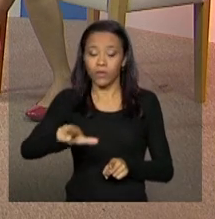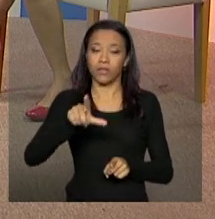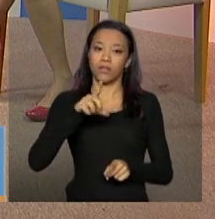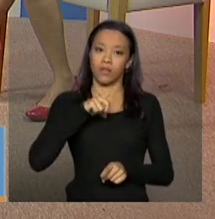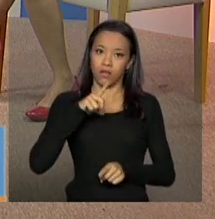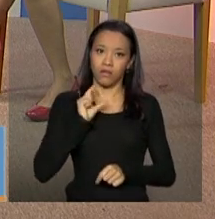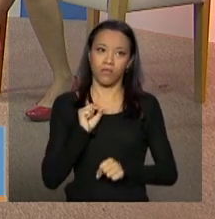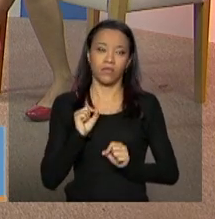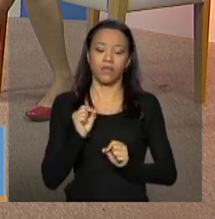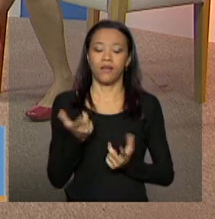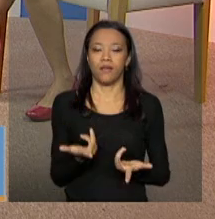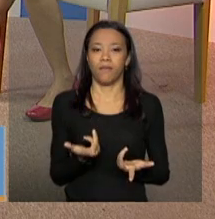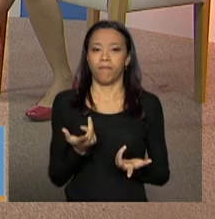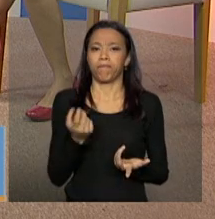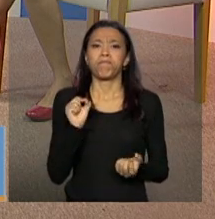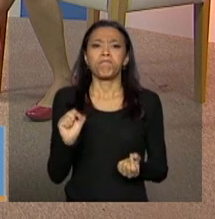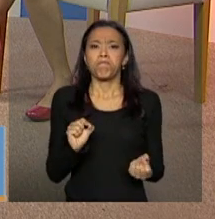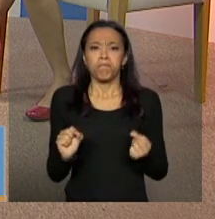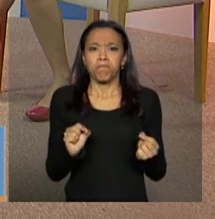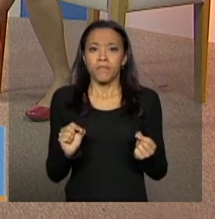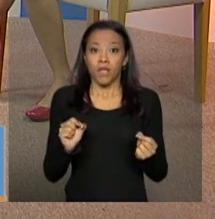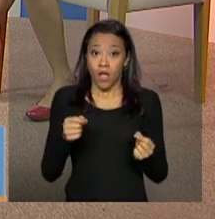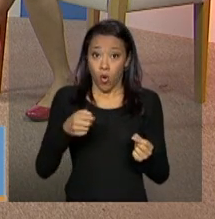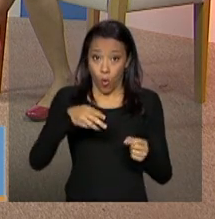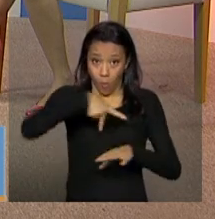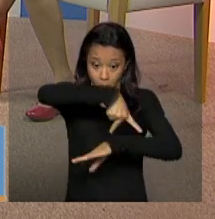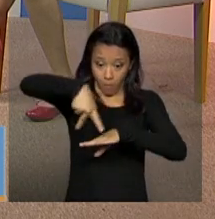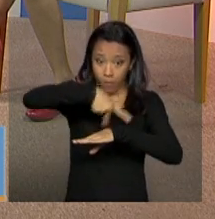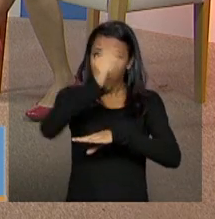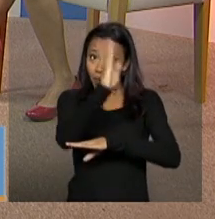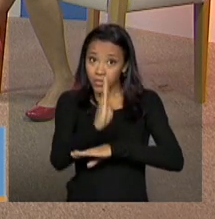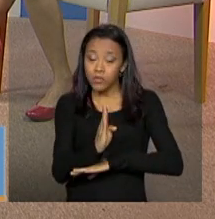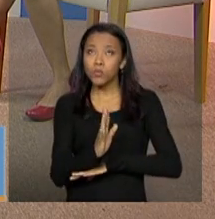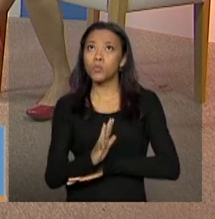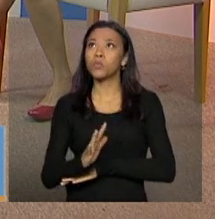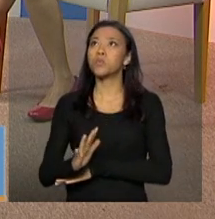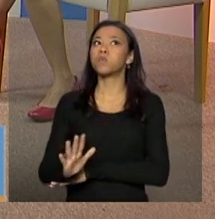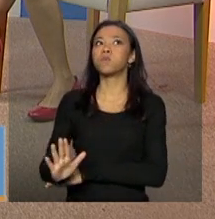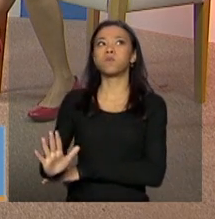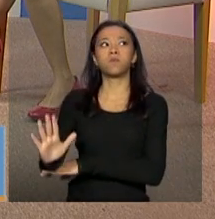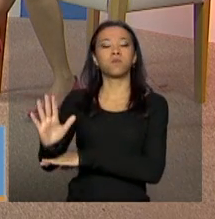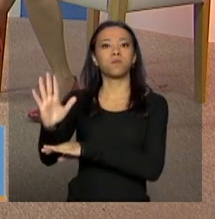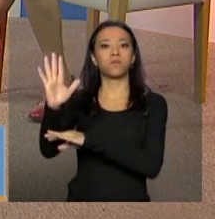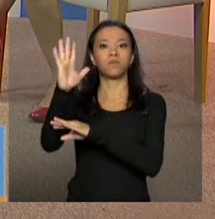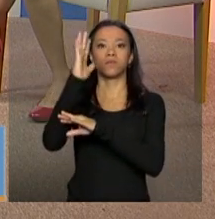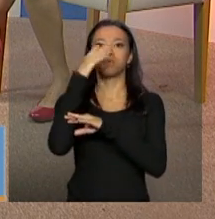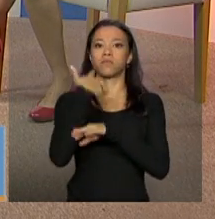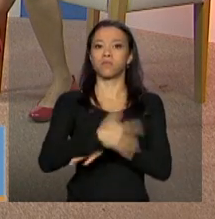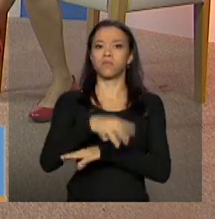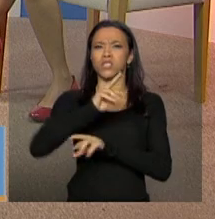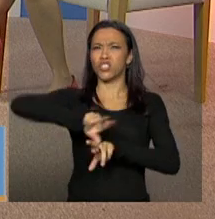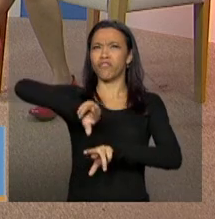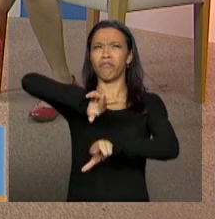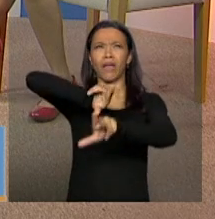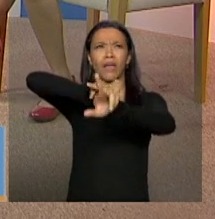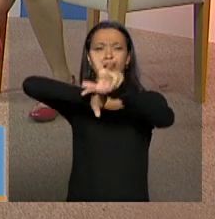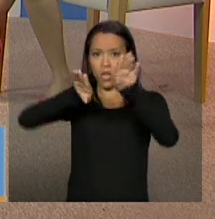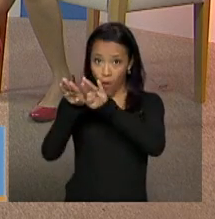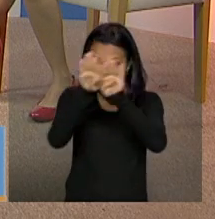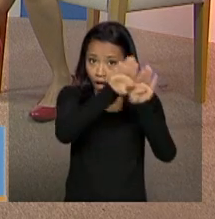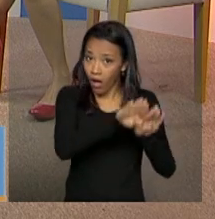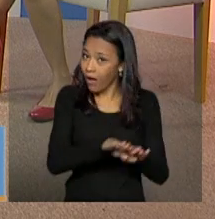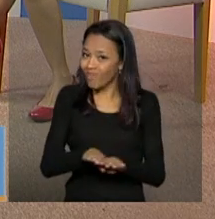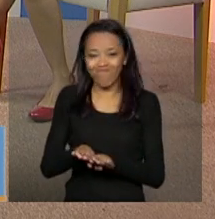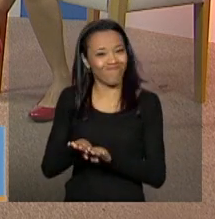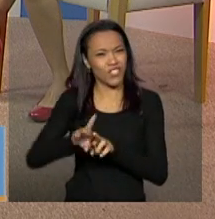situação, por exemplo, tem a diversidade do nosso país. Nosso país é um país rico, com uma diferença de tamanho, por exemplo, né, os municípios do